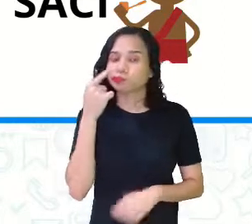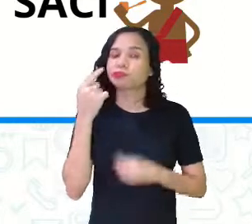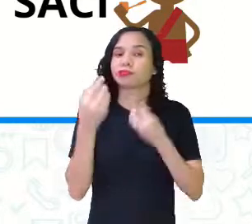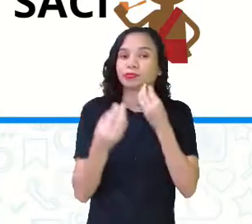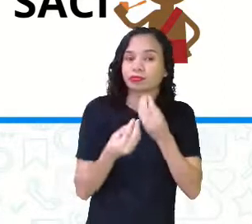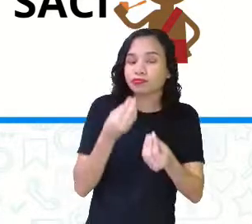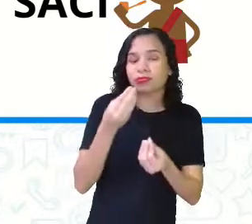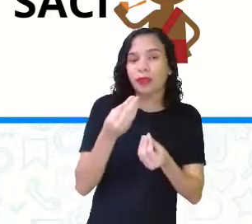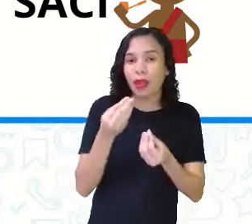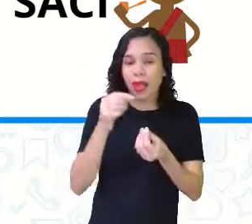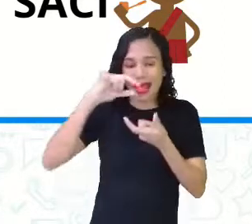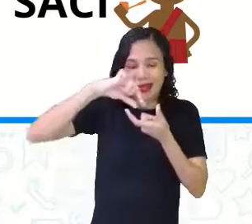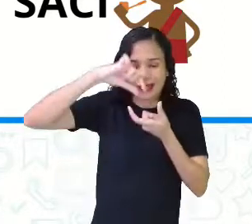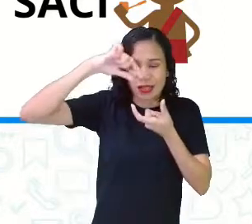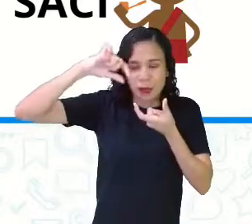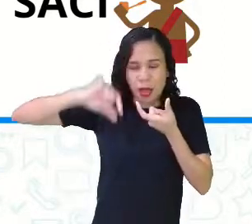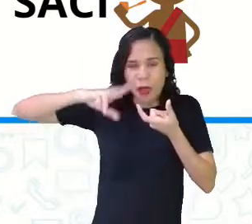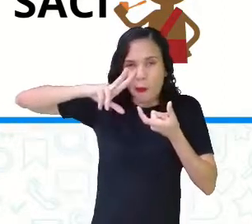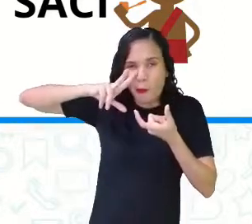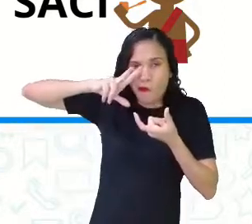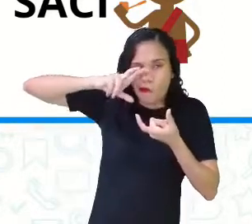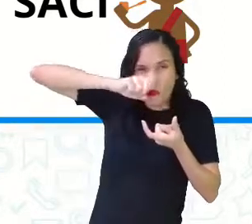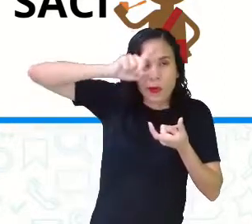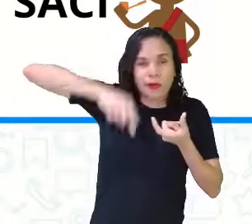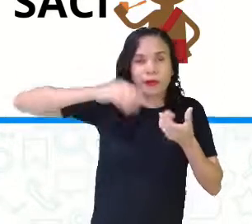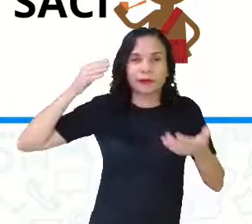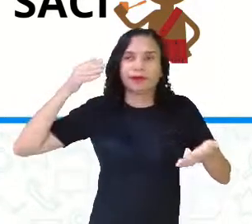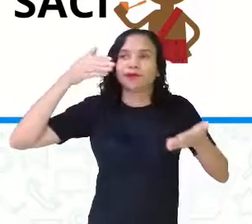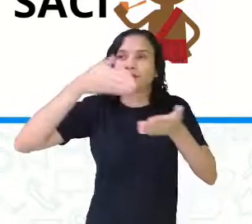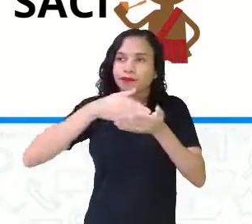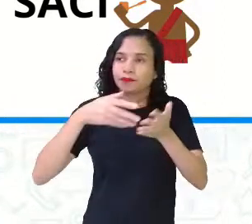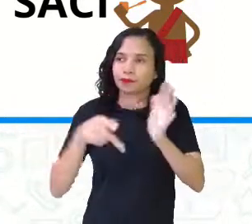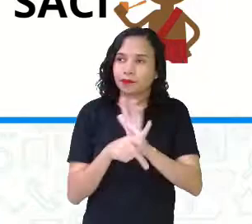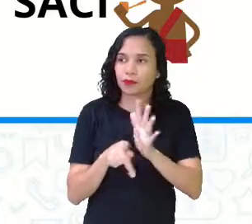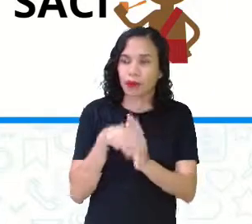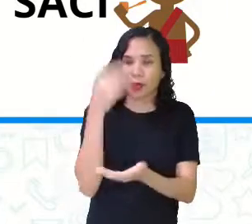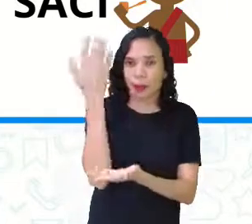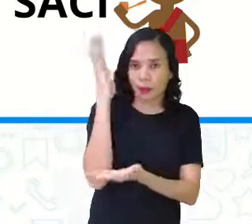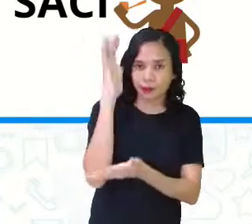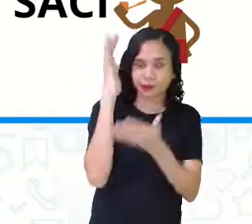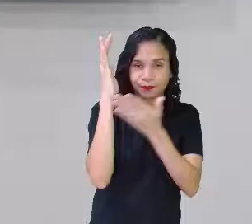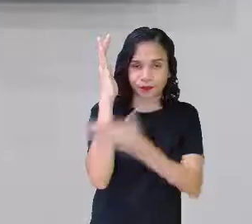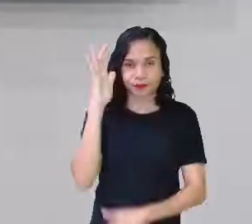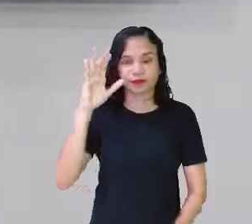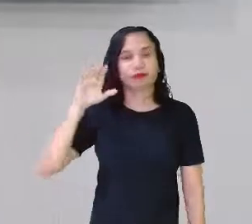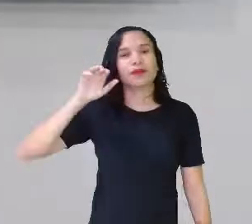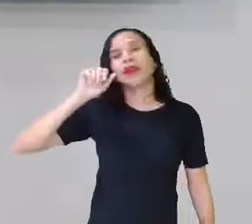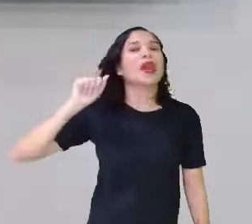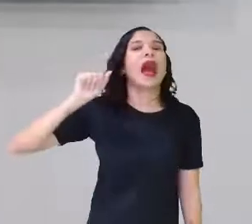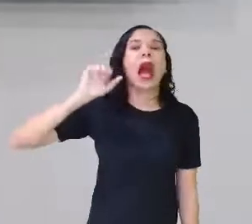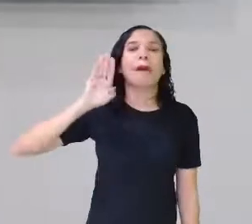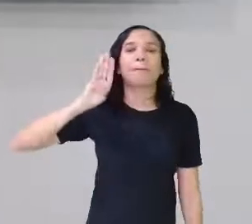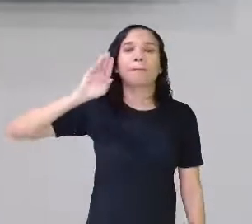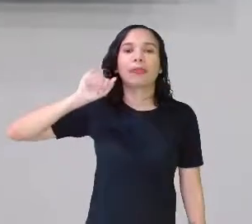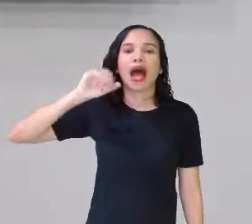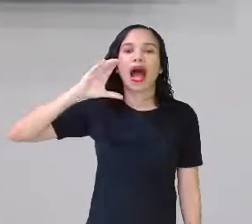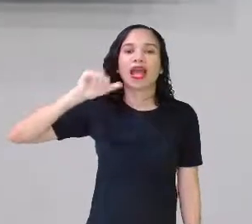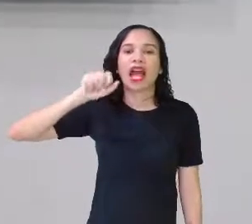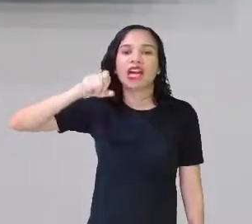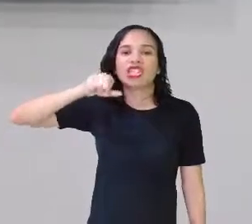que você vai falar com mais intensidade será a última. Abacaxi. Olha como o Idem mora falando aí.